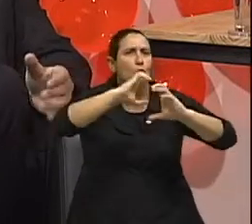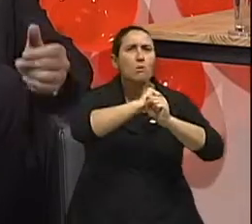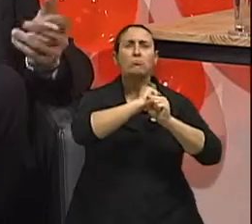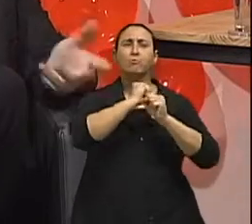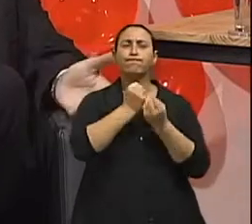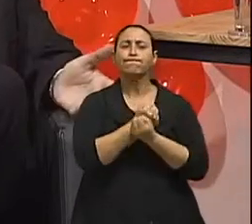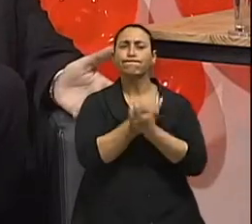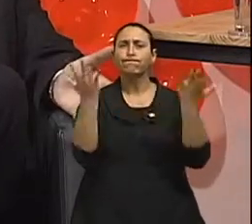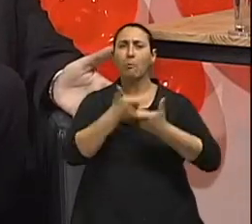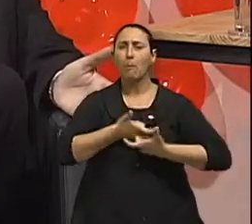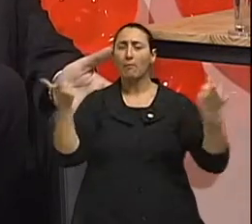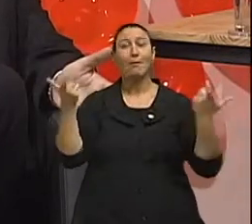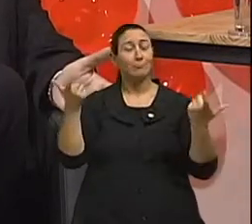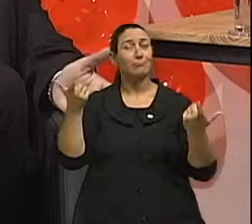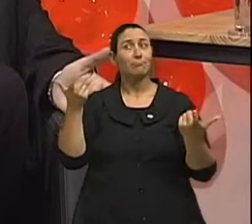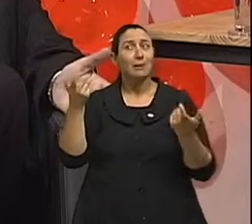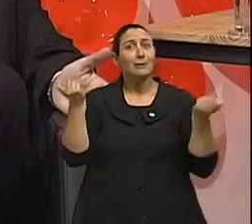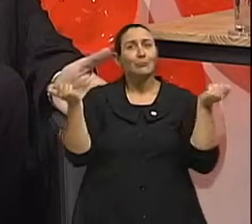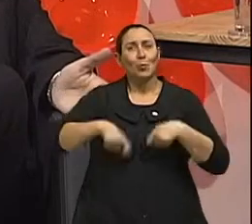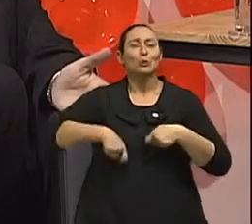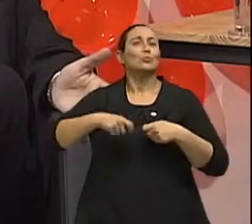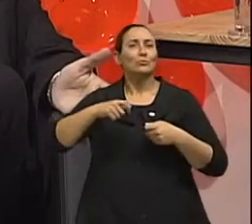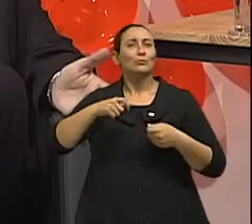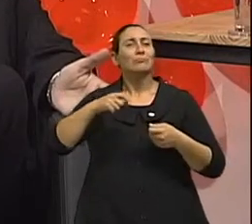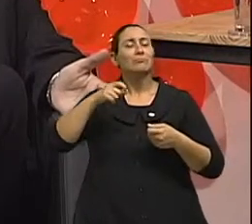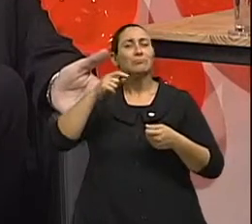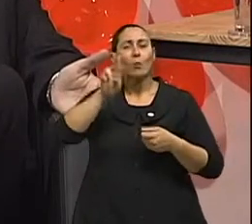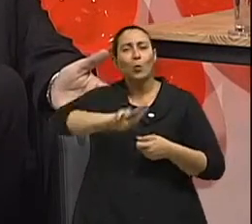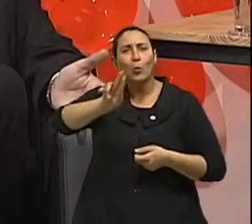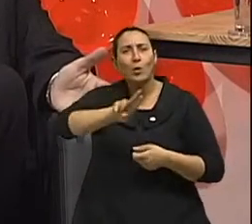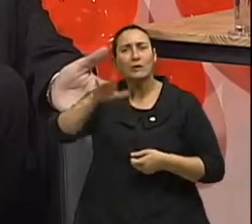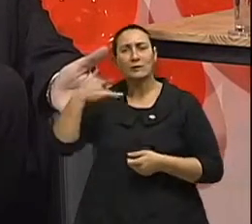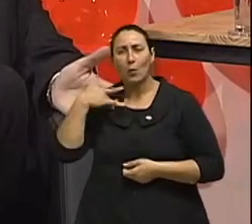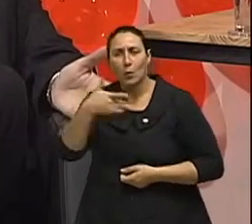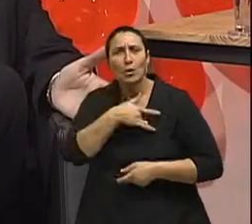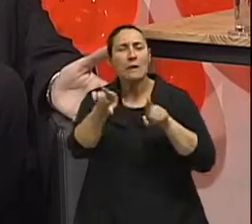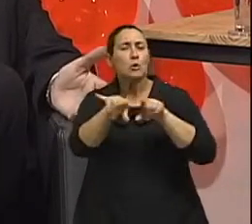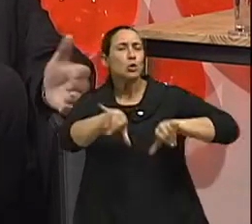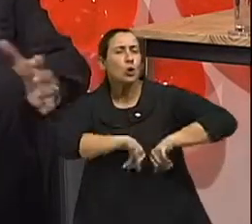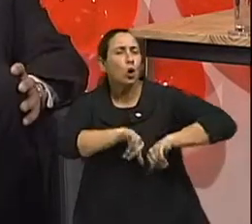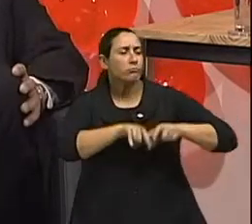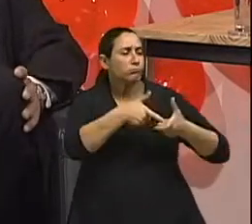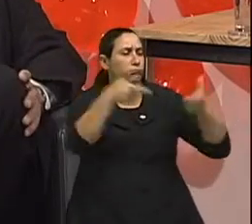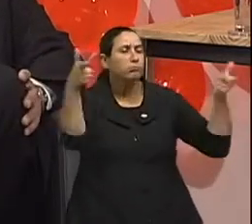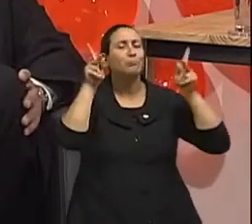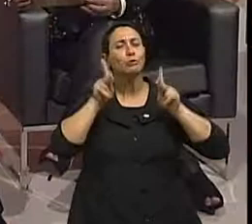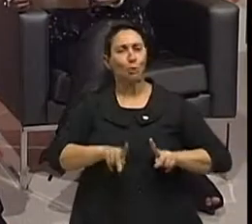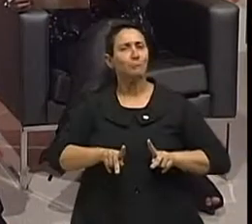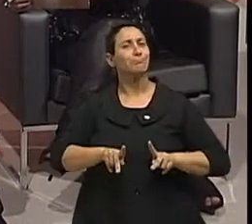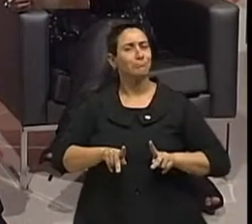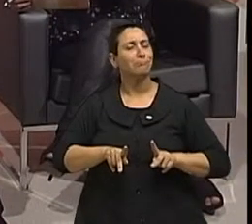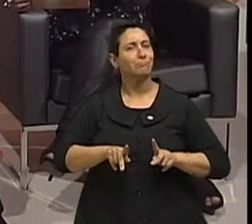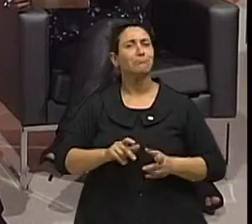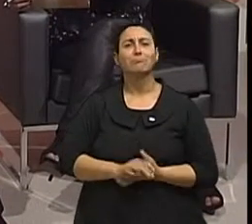realmente a utilização do sistema de saúde e o sofrimento para as pessoas vai ser enorme. Mas